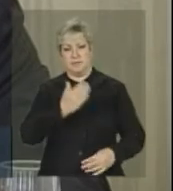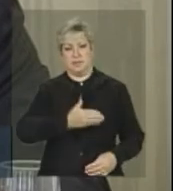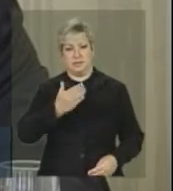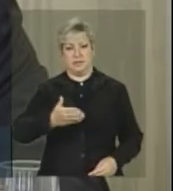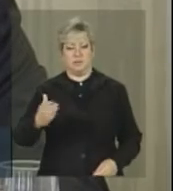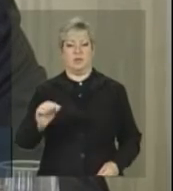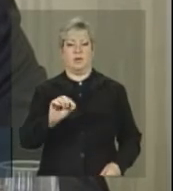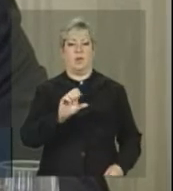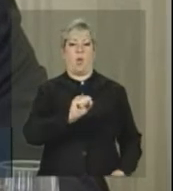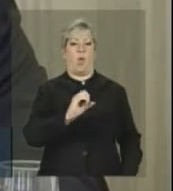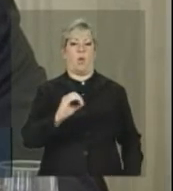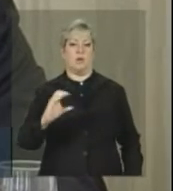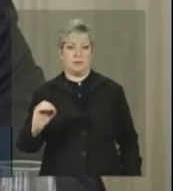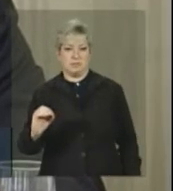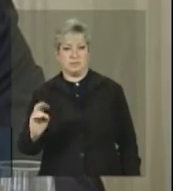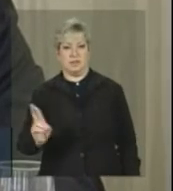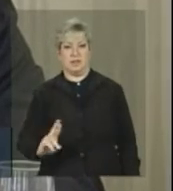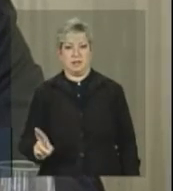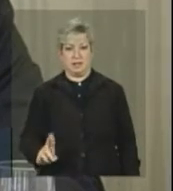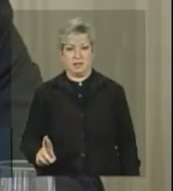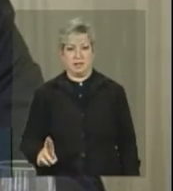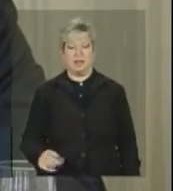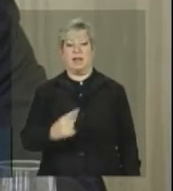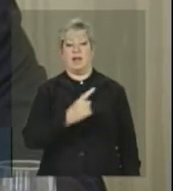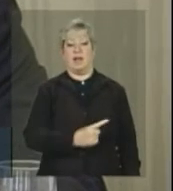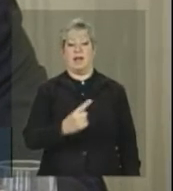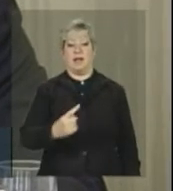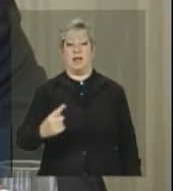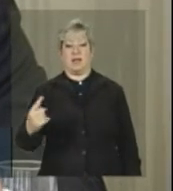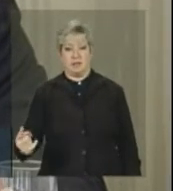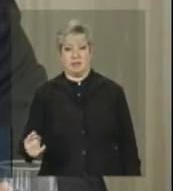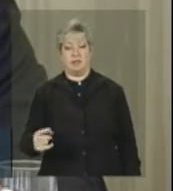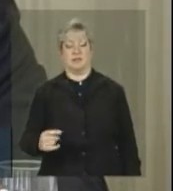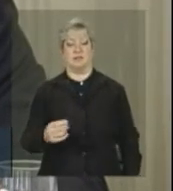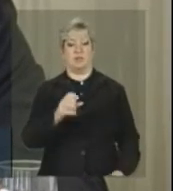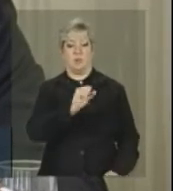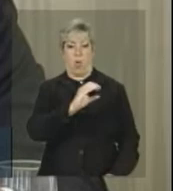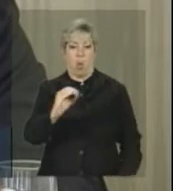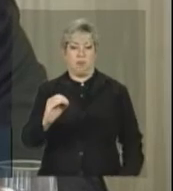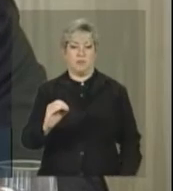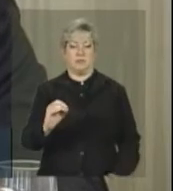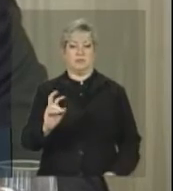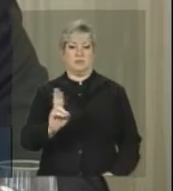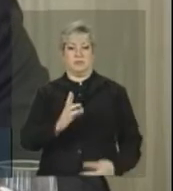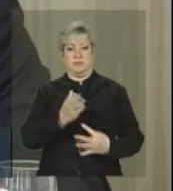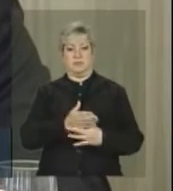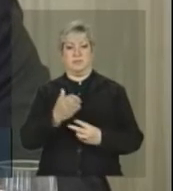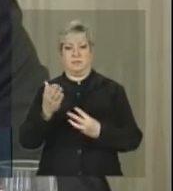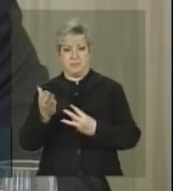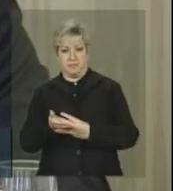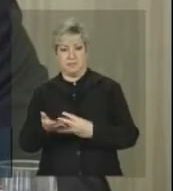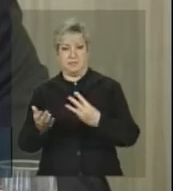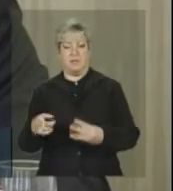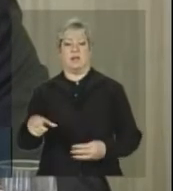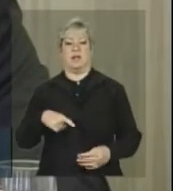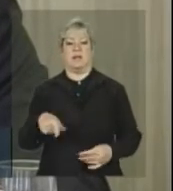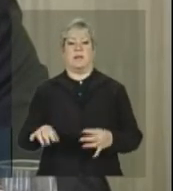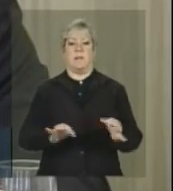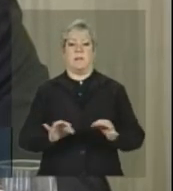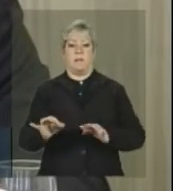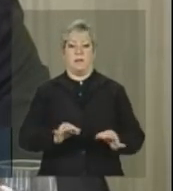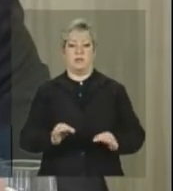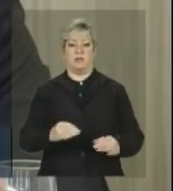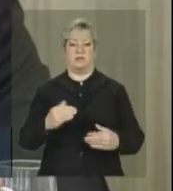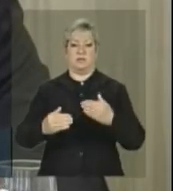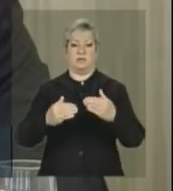de R$ 800, e cada parcela condicionada ao desenvolvimento do projeto de estruturação produtiva